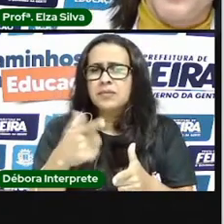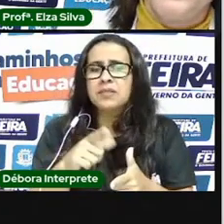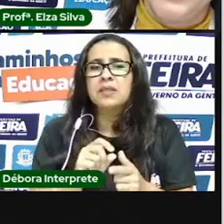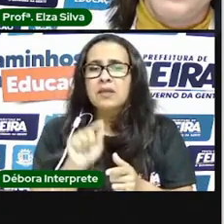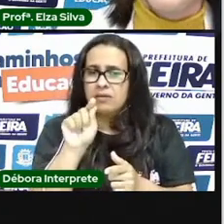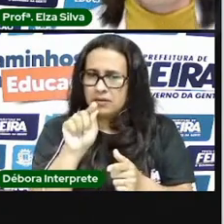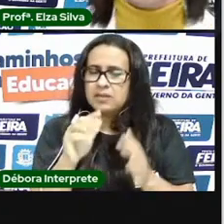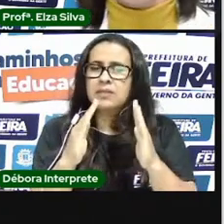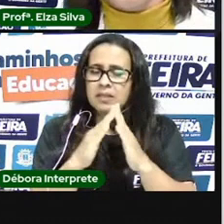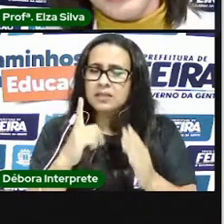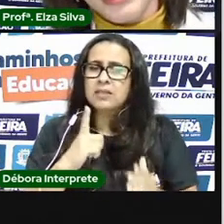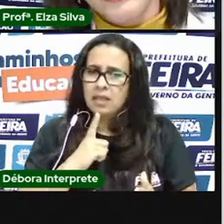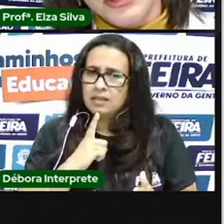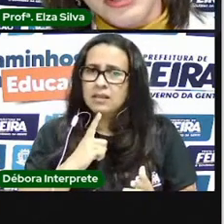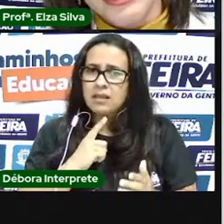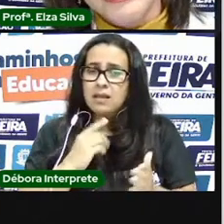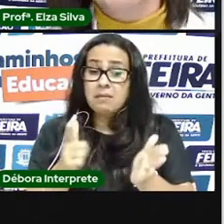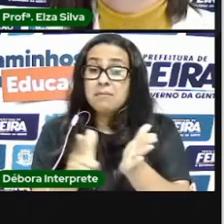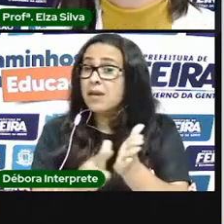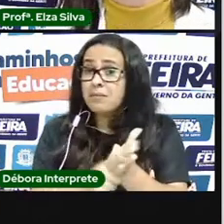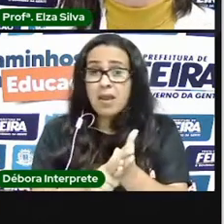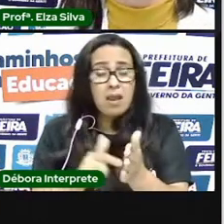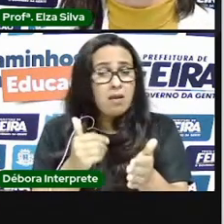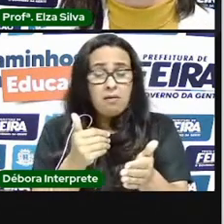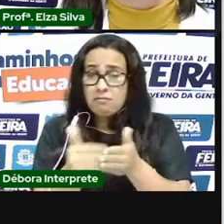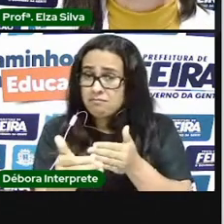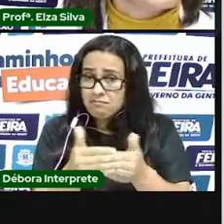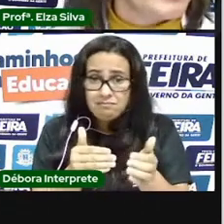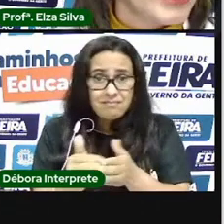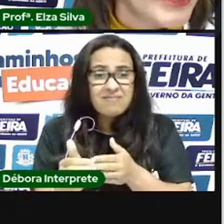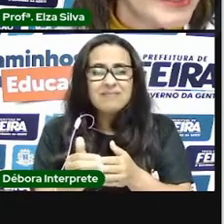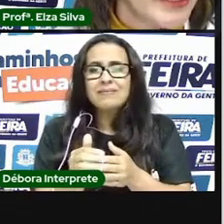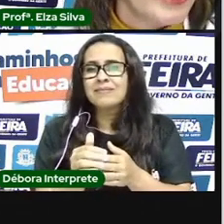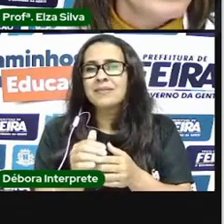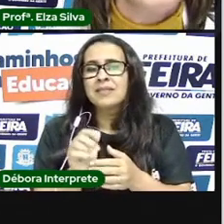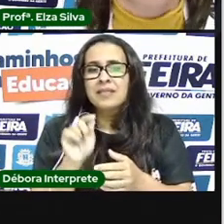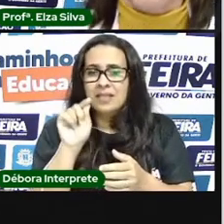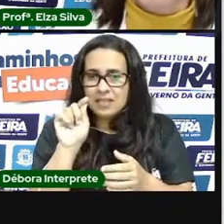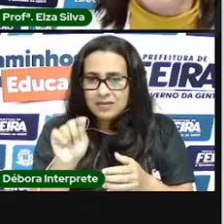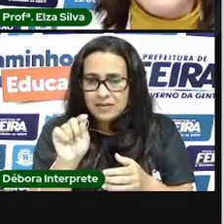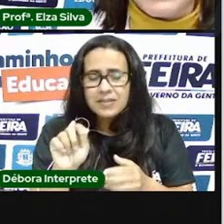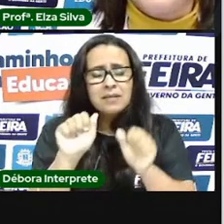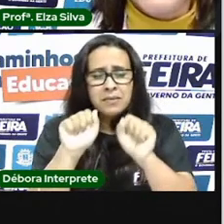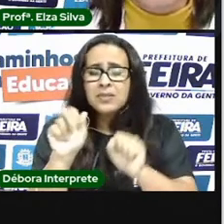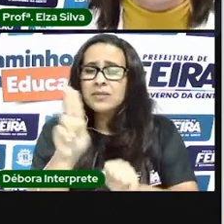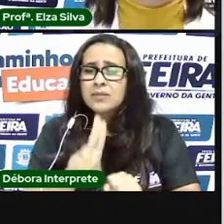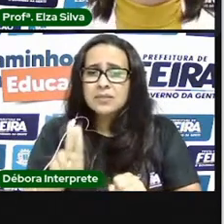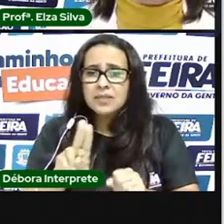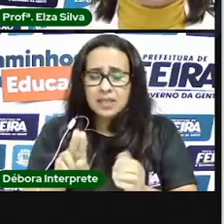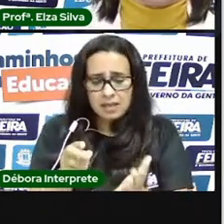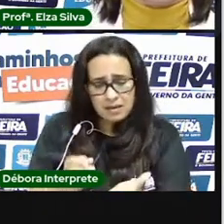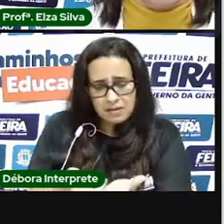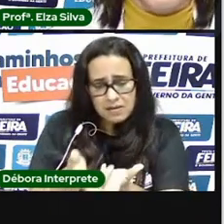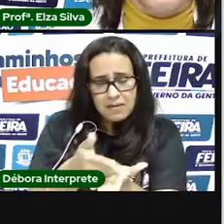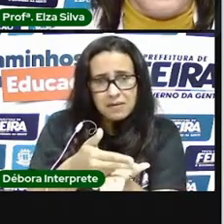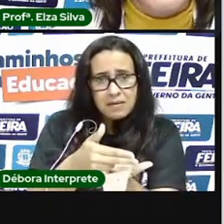folha de papel ofício ou uma cartolina ou um caderno de desenho pode utilizar se a folha for